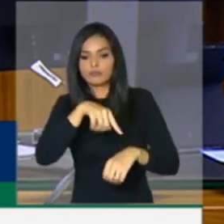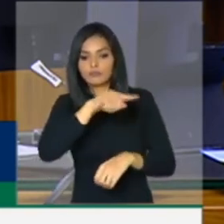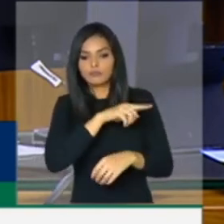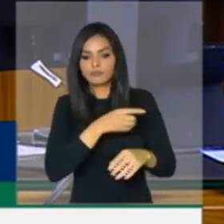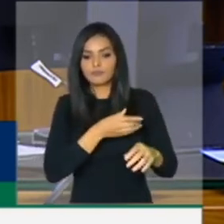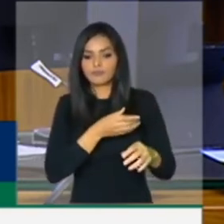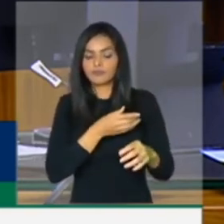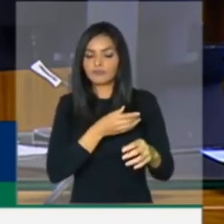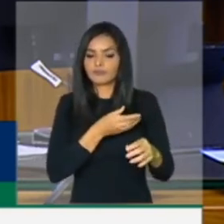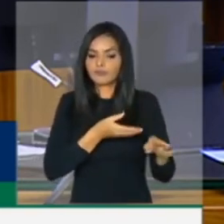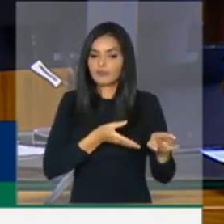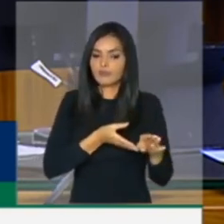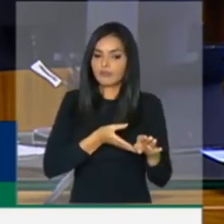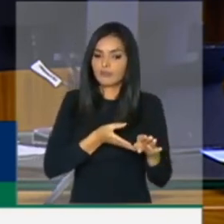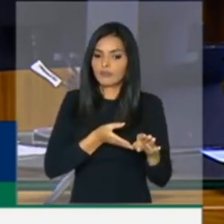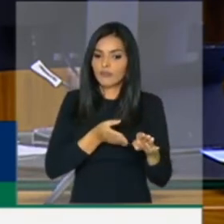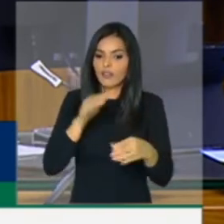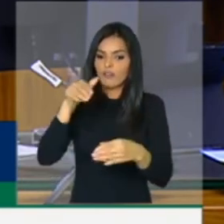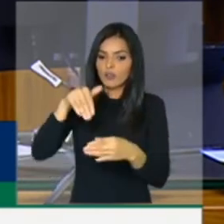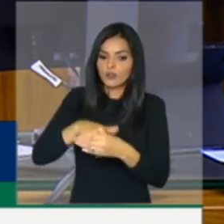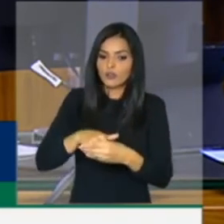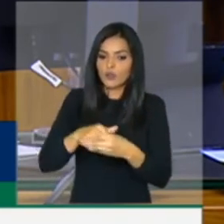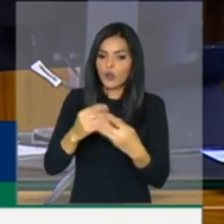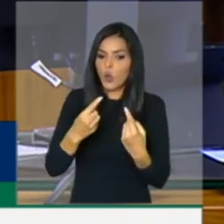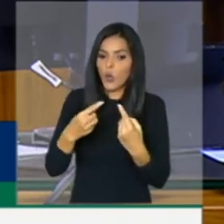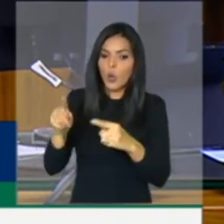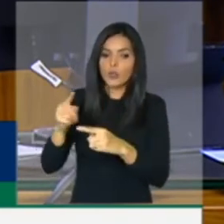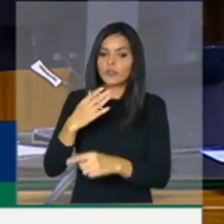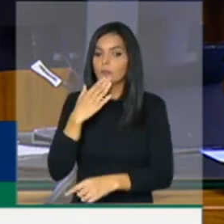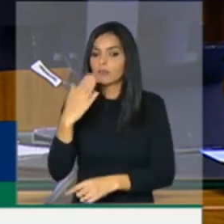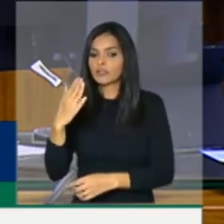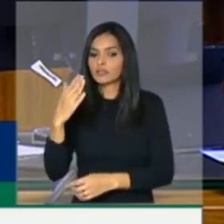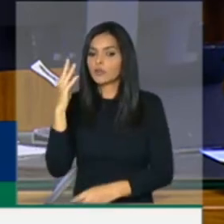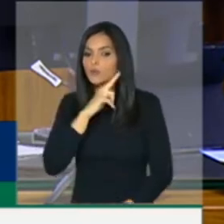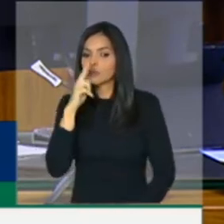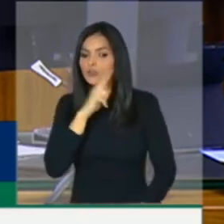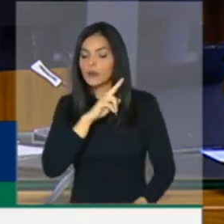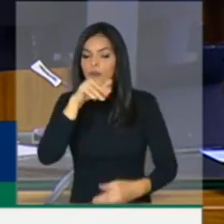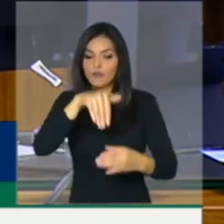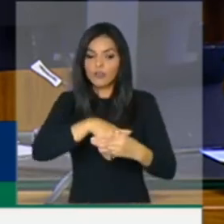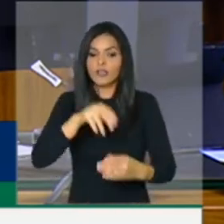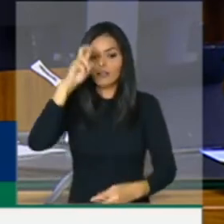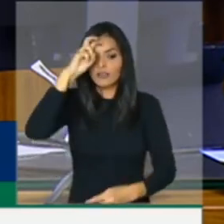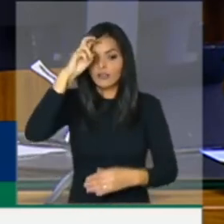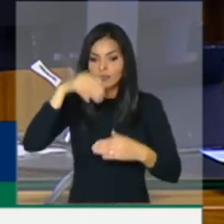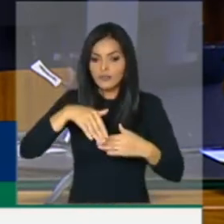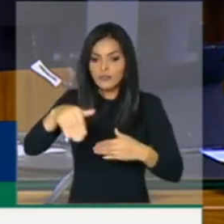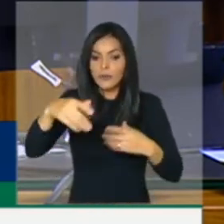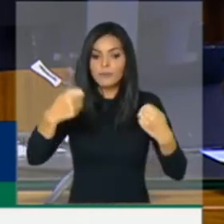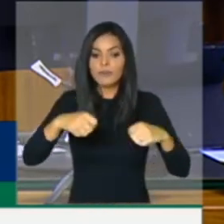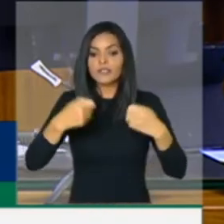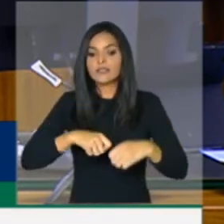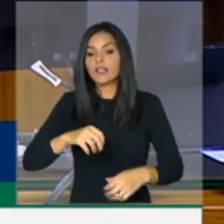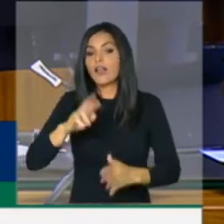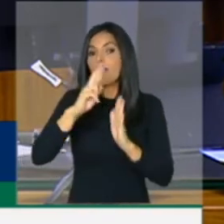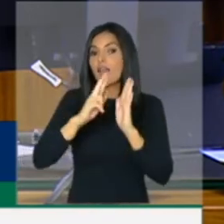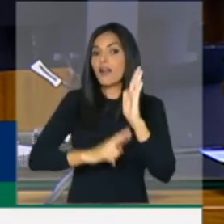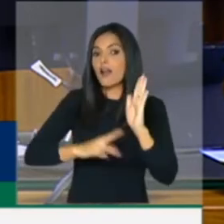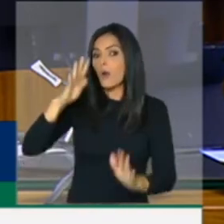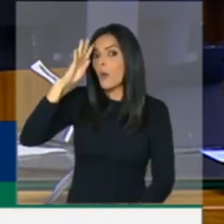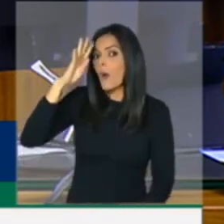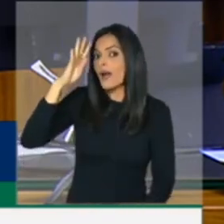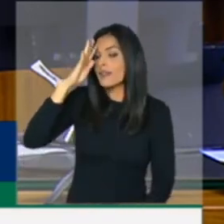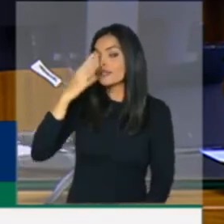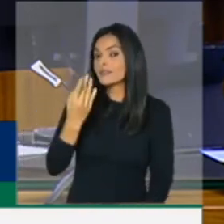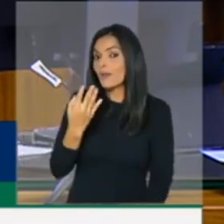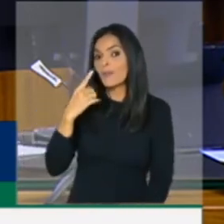pedido de urgência para se tentar votar na quinta-feira. Para votar na quinta, a gente precisa de um relatório na quarta. Então, veja